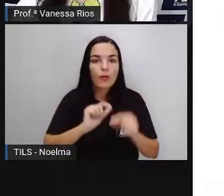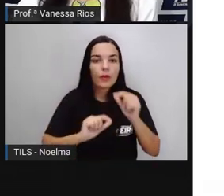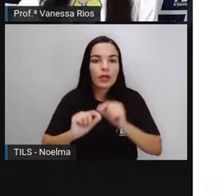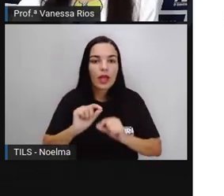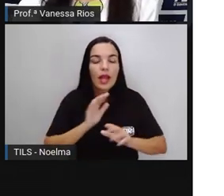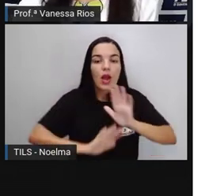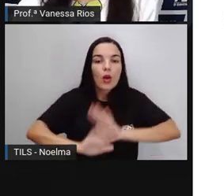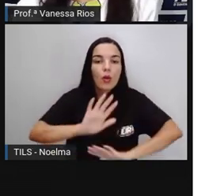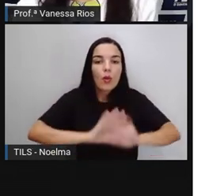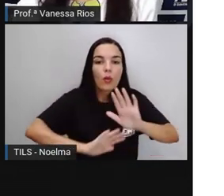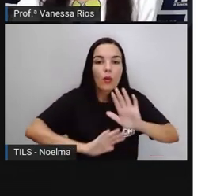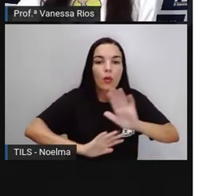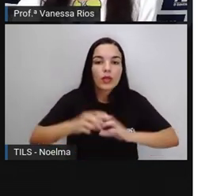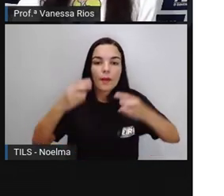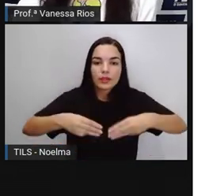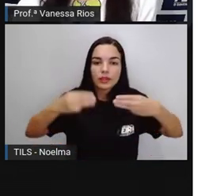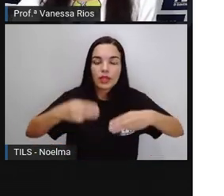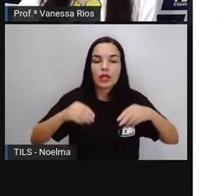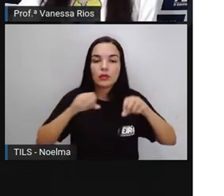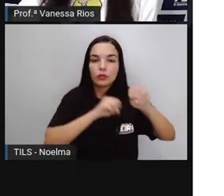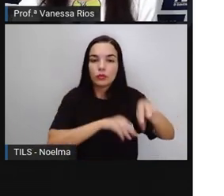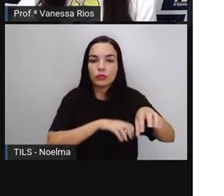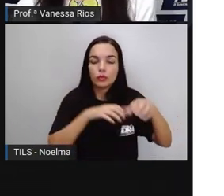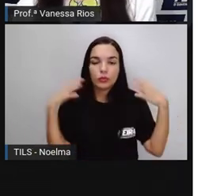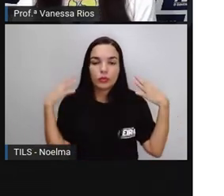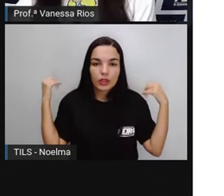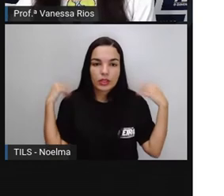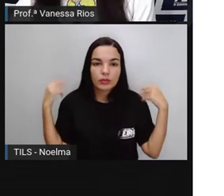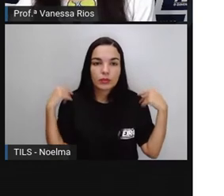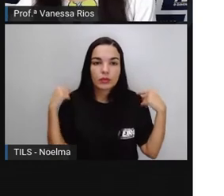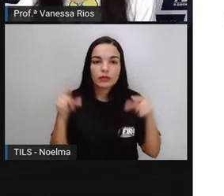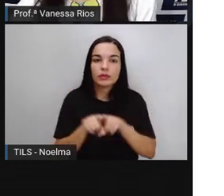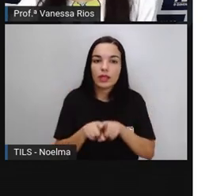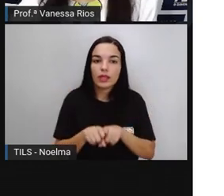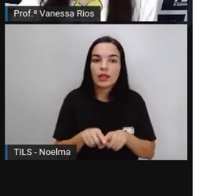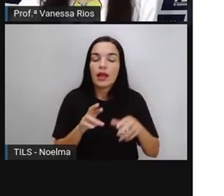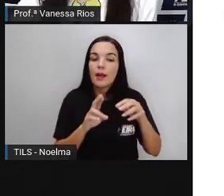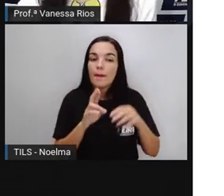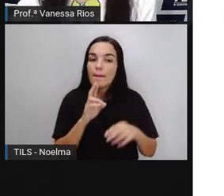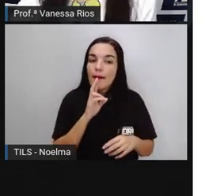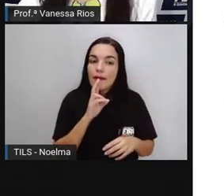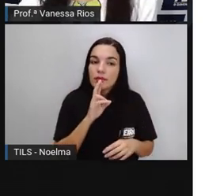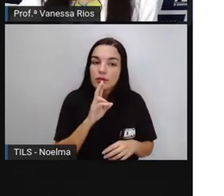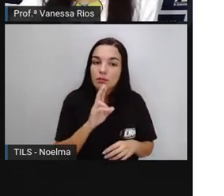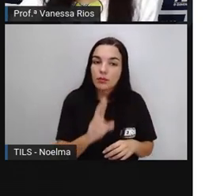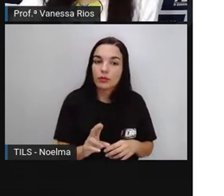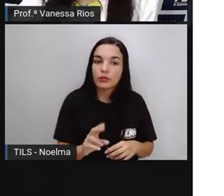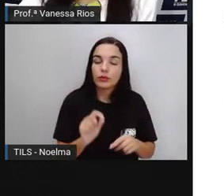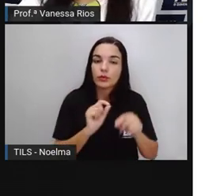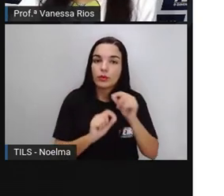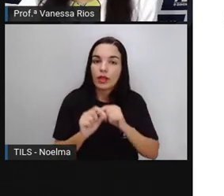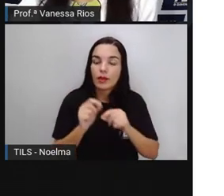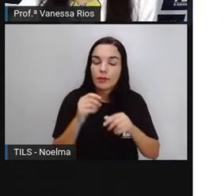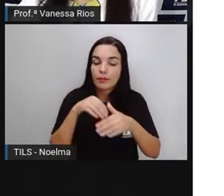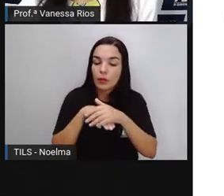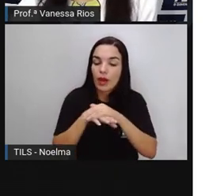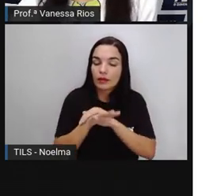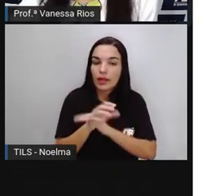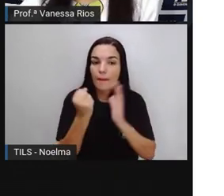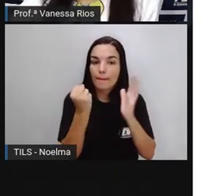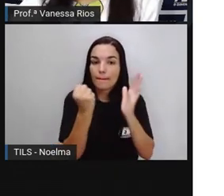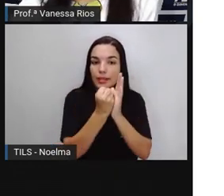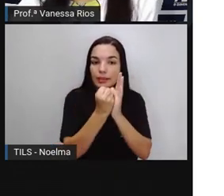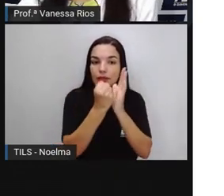brasileiro. Então existem aí diversas instituições que cuidam do reconhecimento de